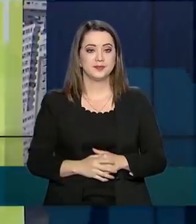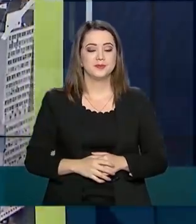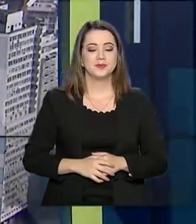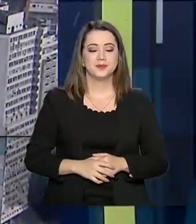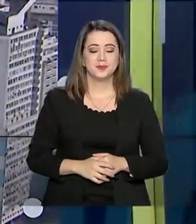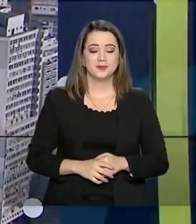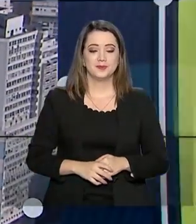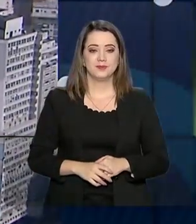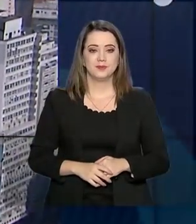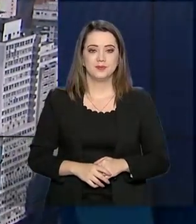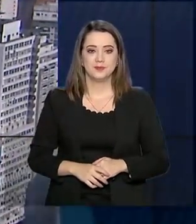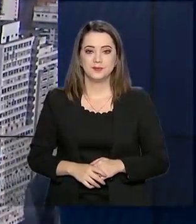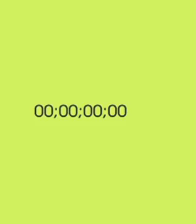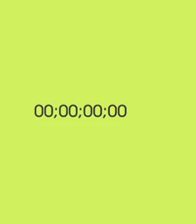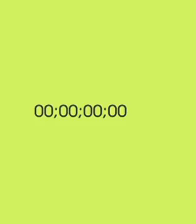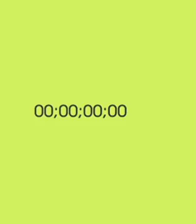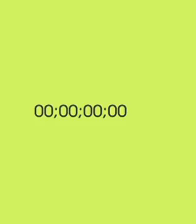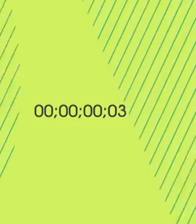próxima edição.